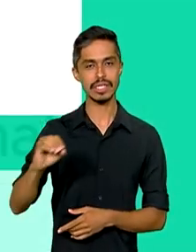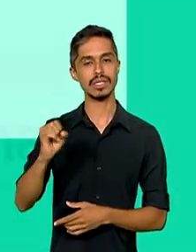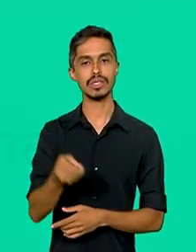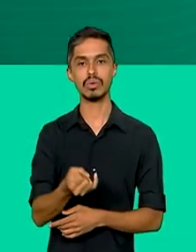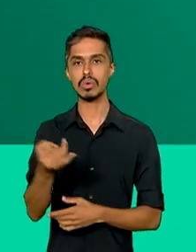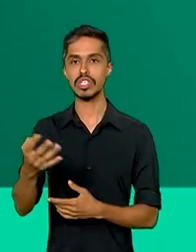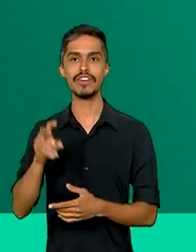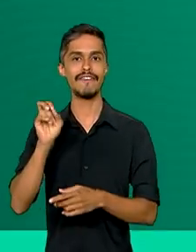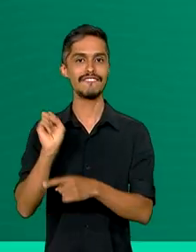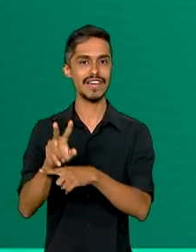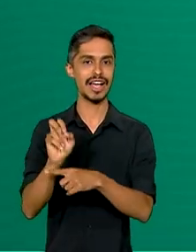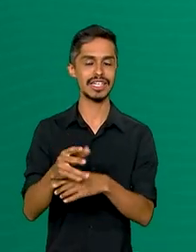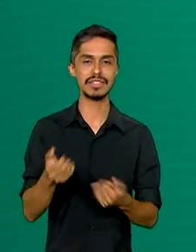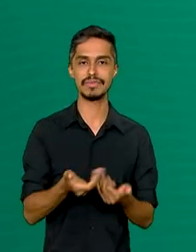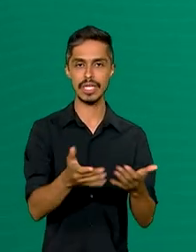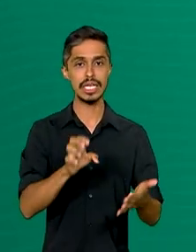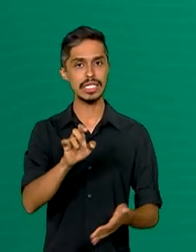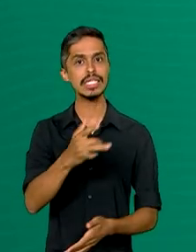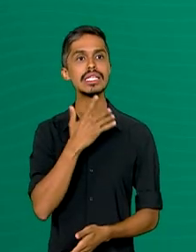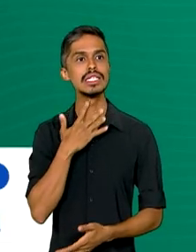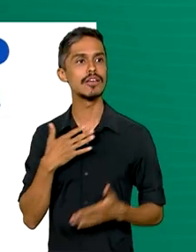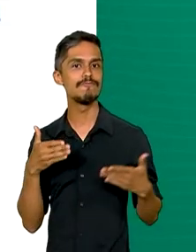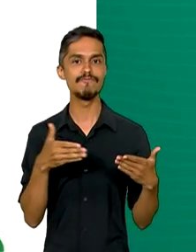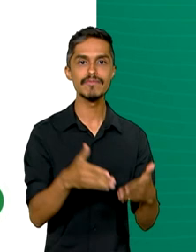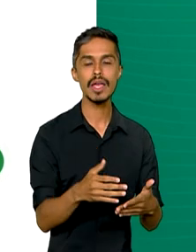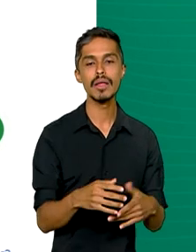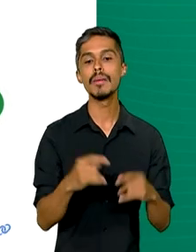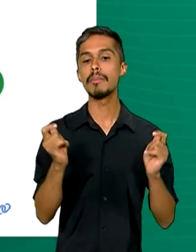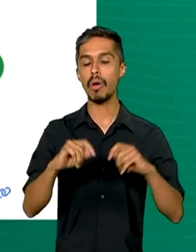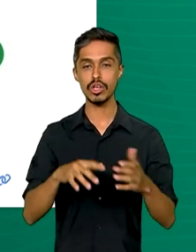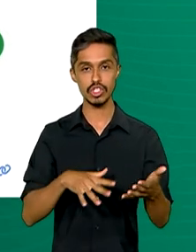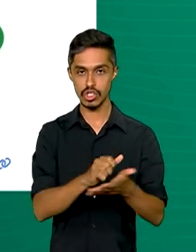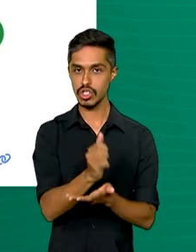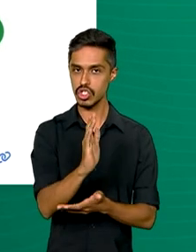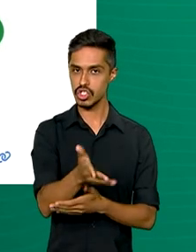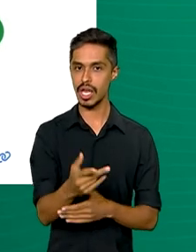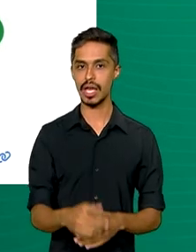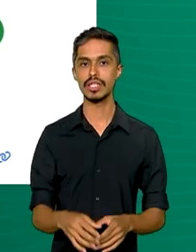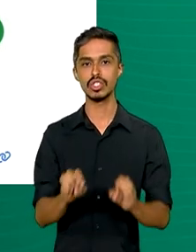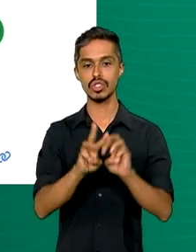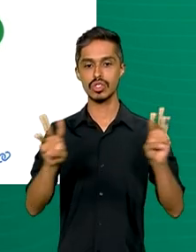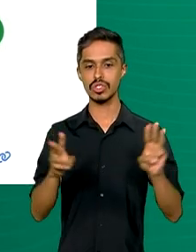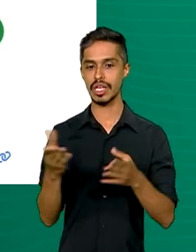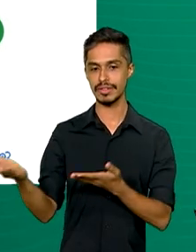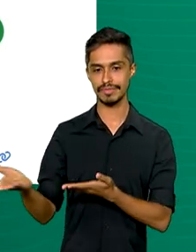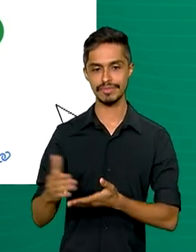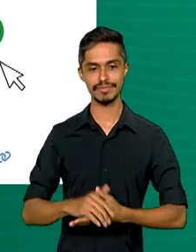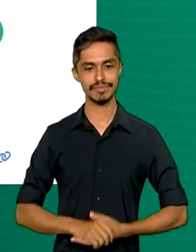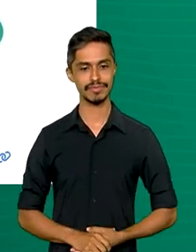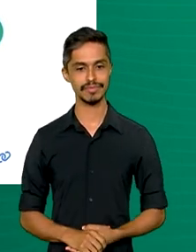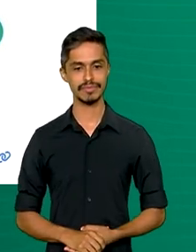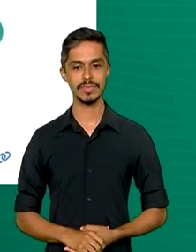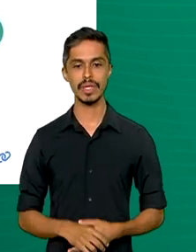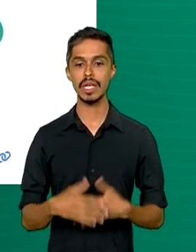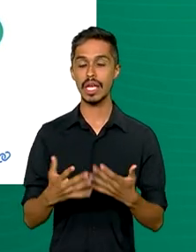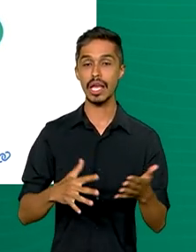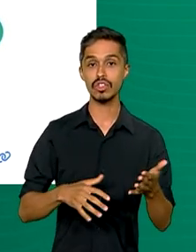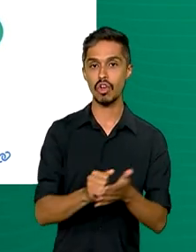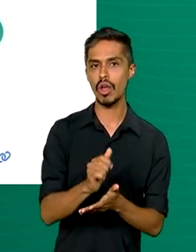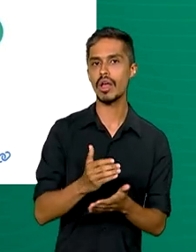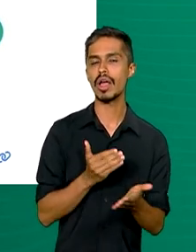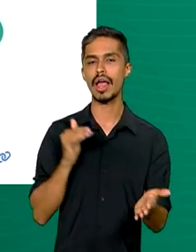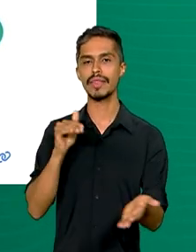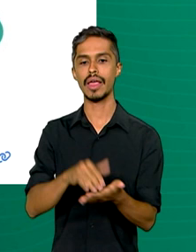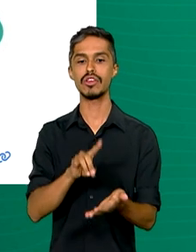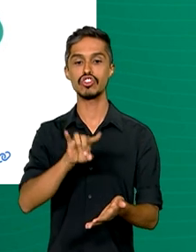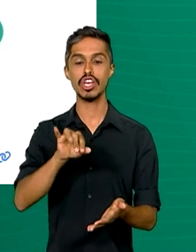E quem quiser concorrer a uma dessas vagas, já pode se inscrever no site gov.br. As inscrições vão